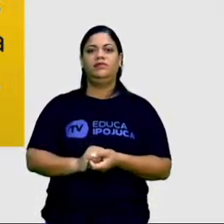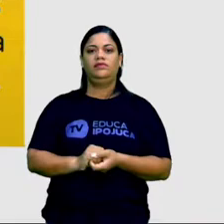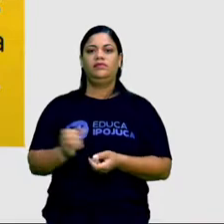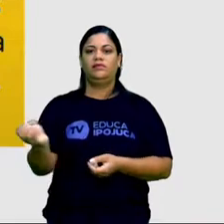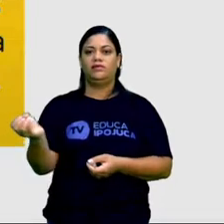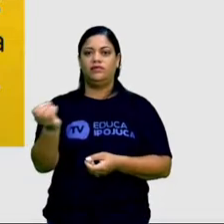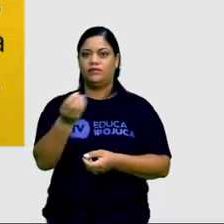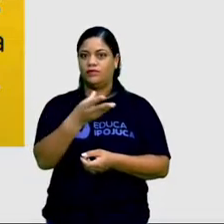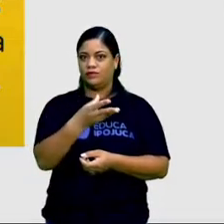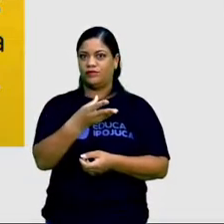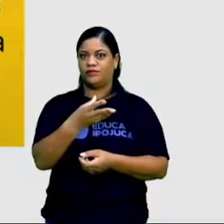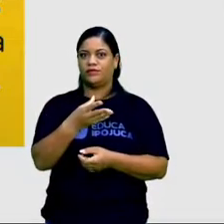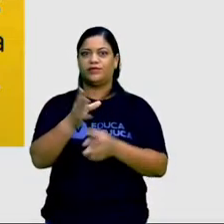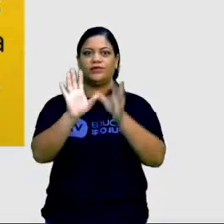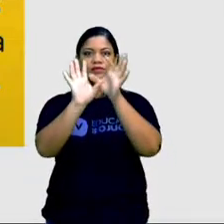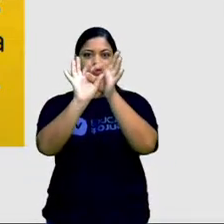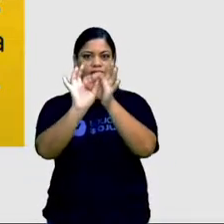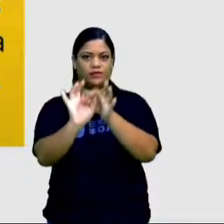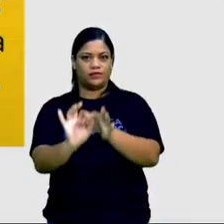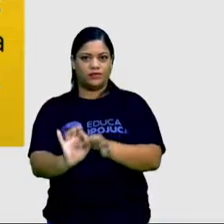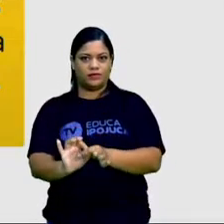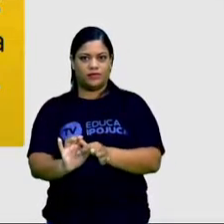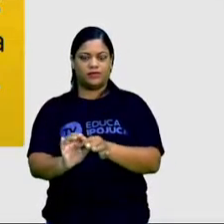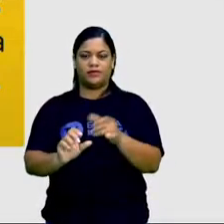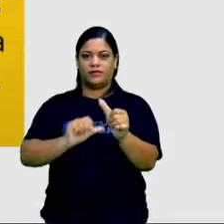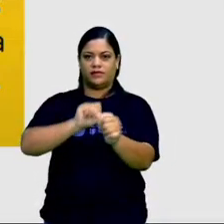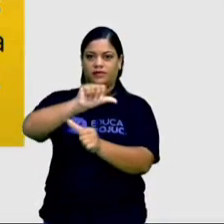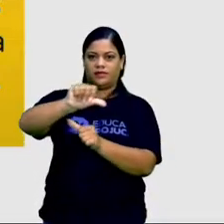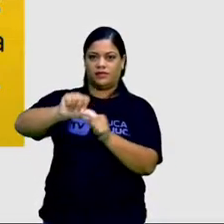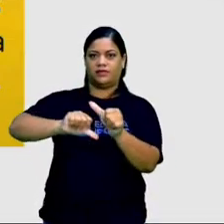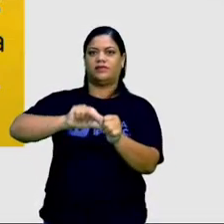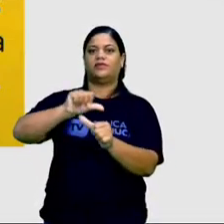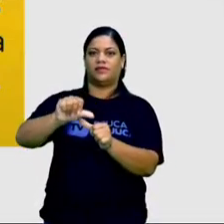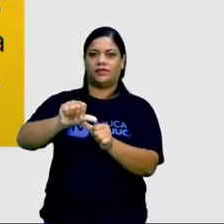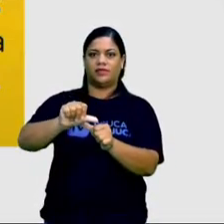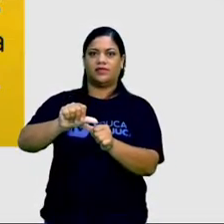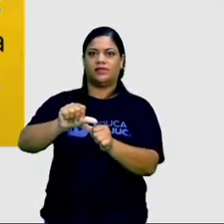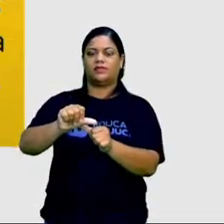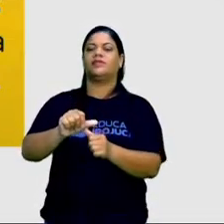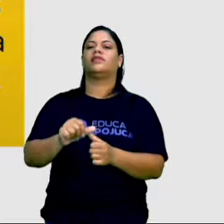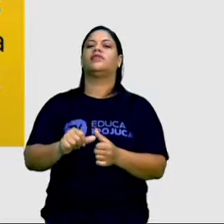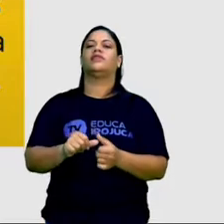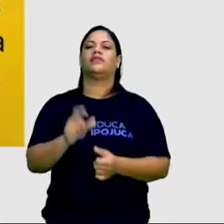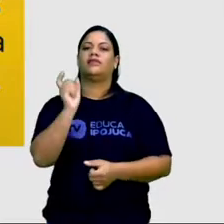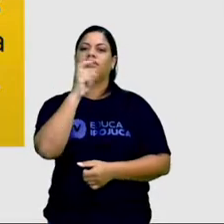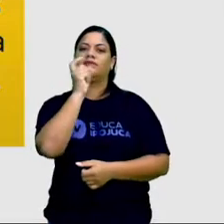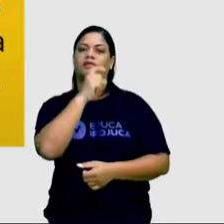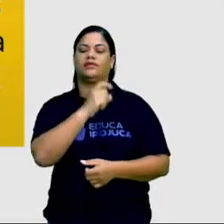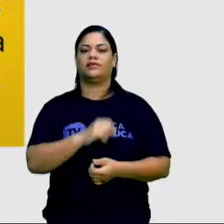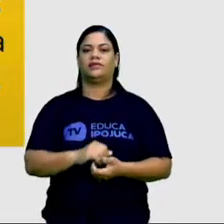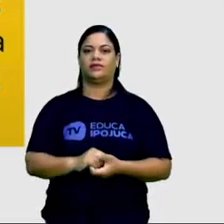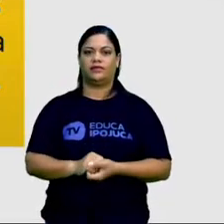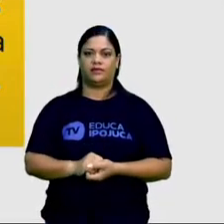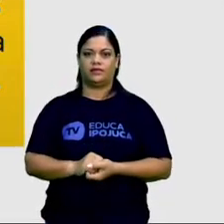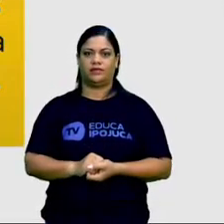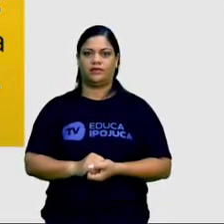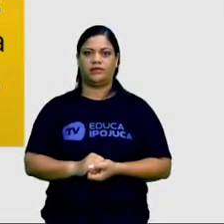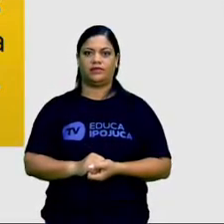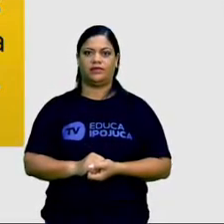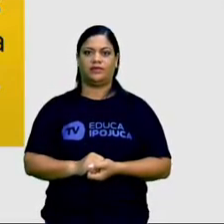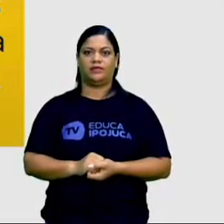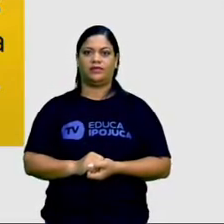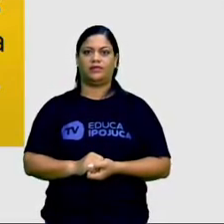uma nova situação para aquilo ali, deixando com que aquele fato seja falso. Conexão